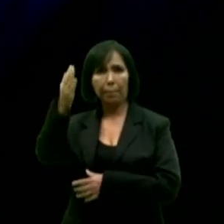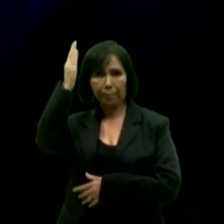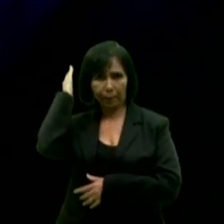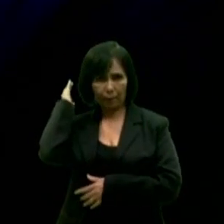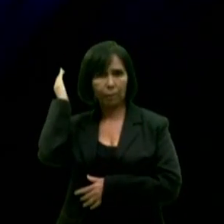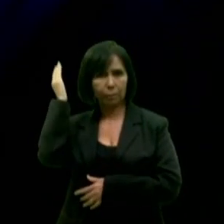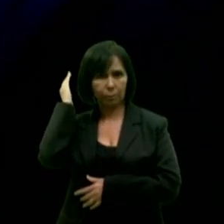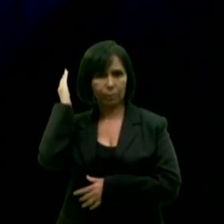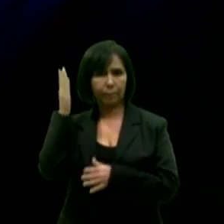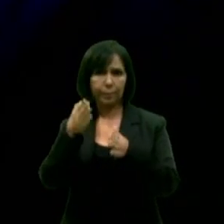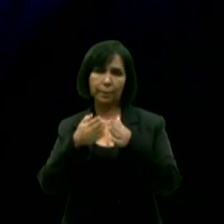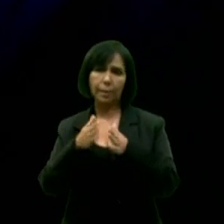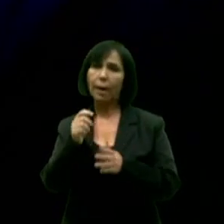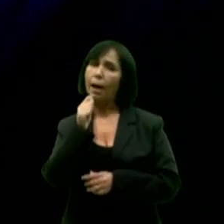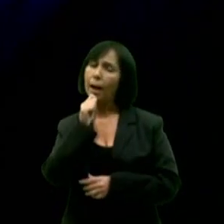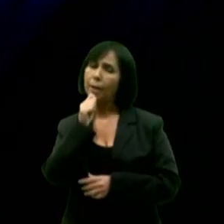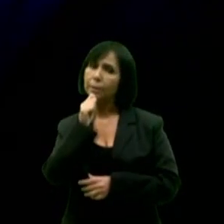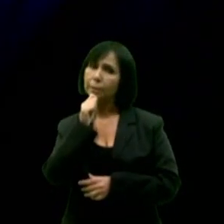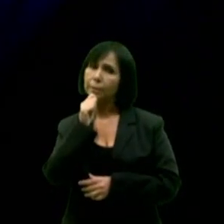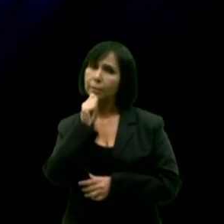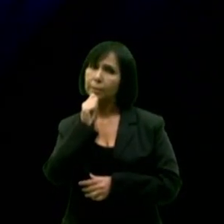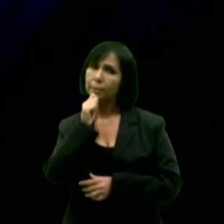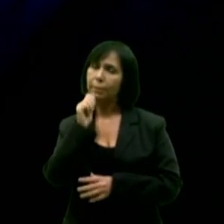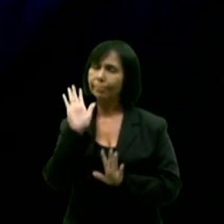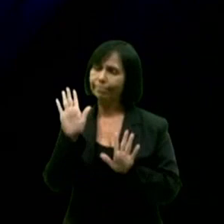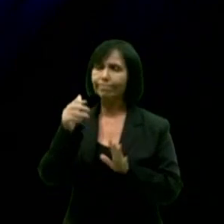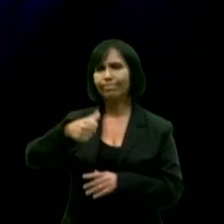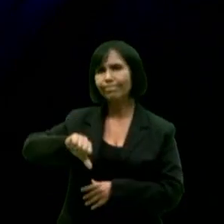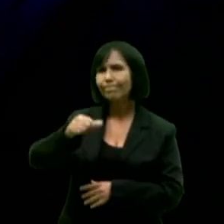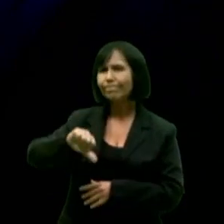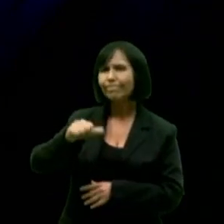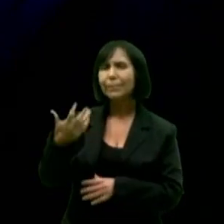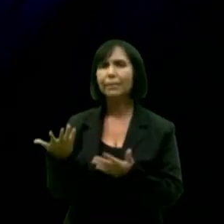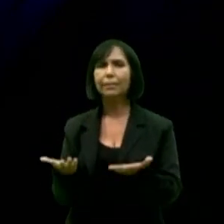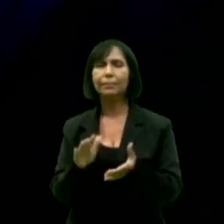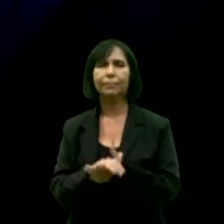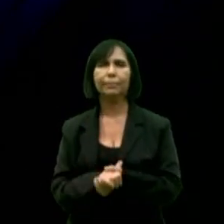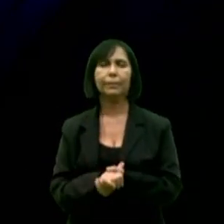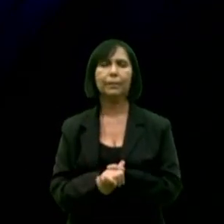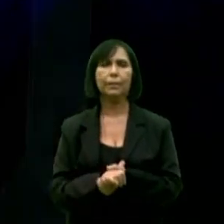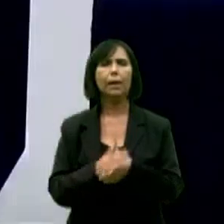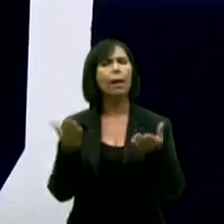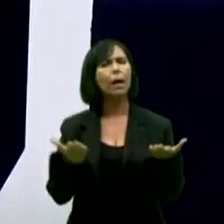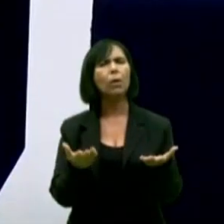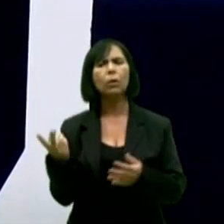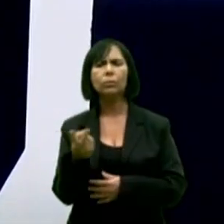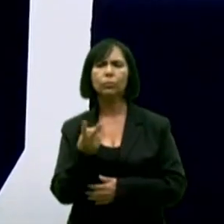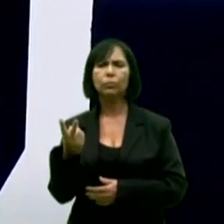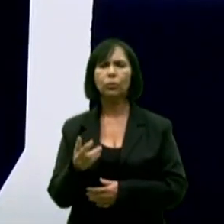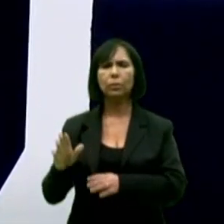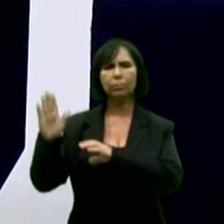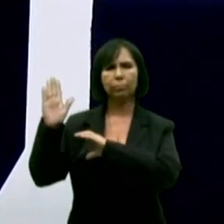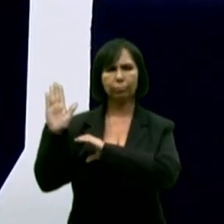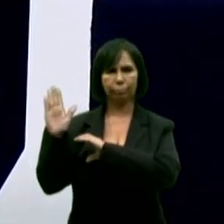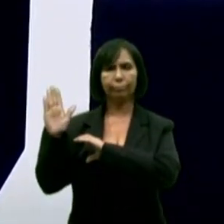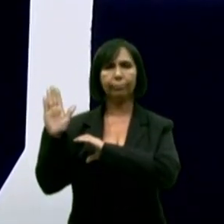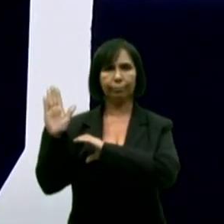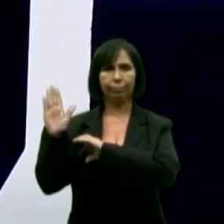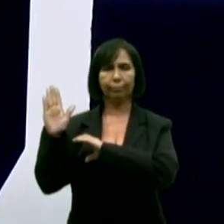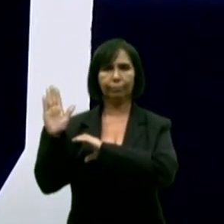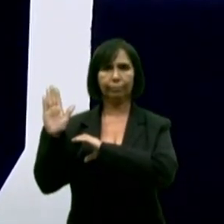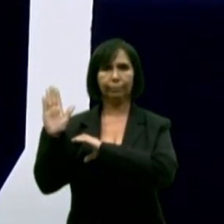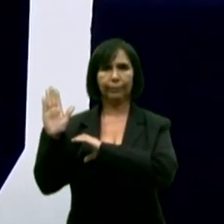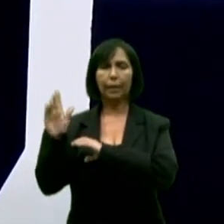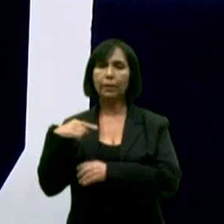Pedro Cunha Lima ainda está sendo analisado. Os candidatos estão aqui no centro do cenário para que a gente